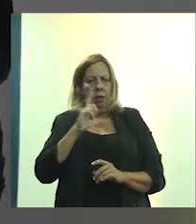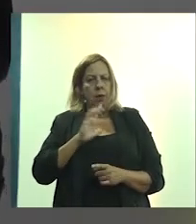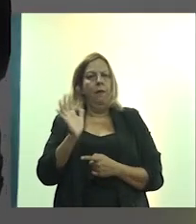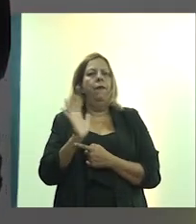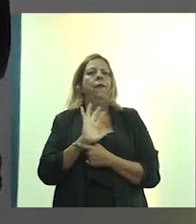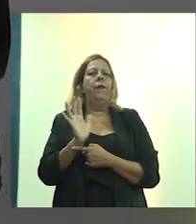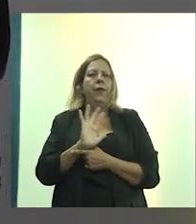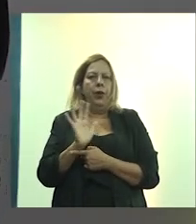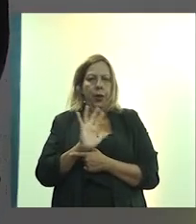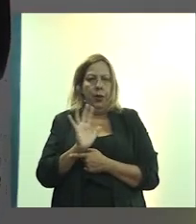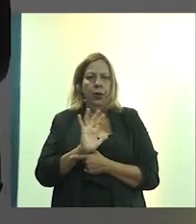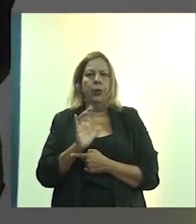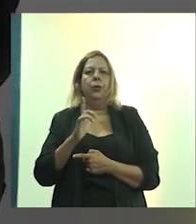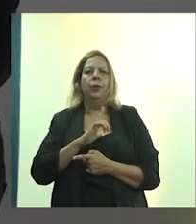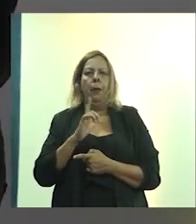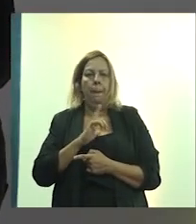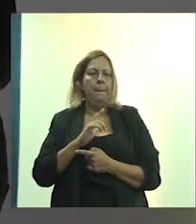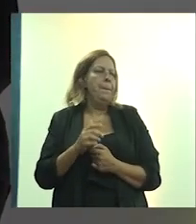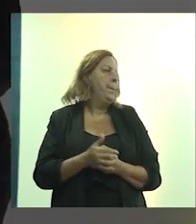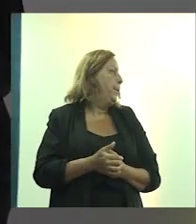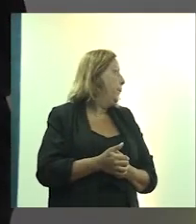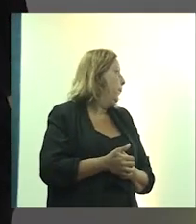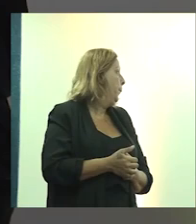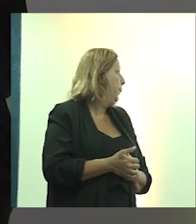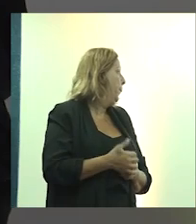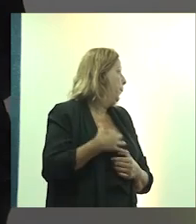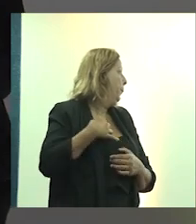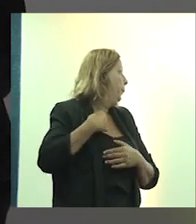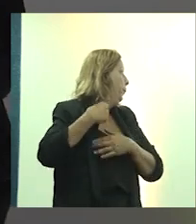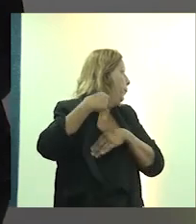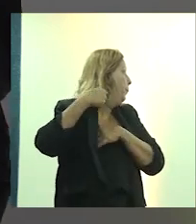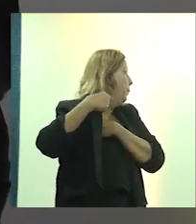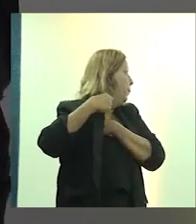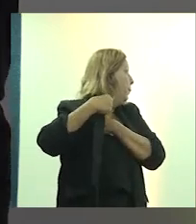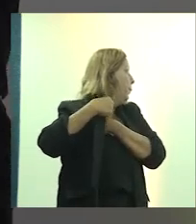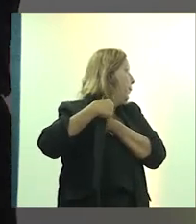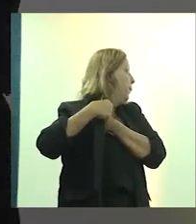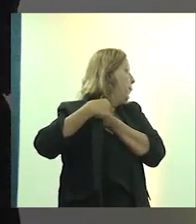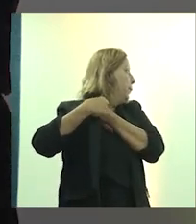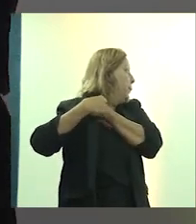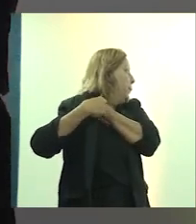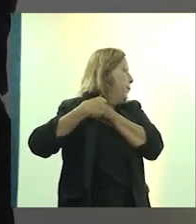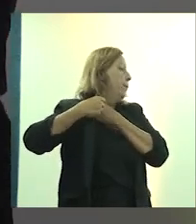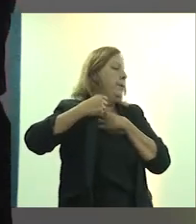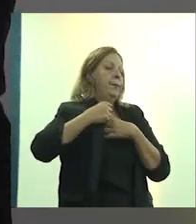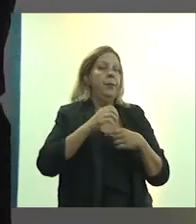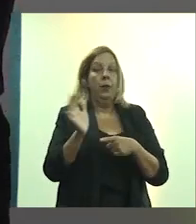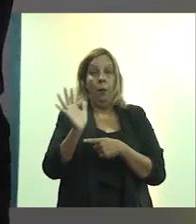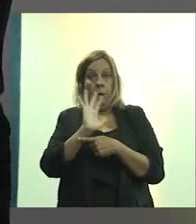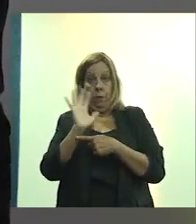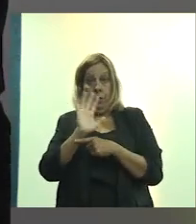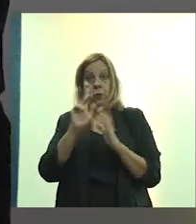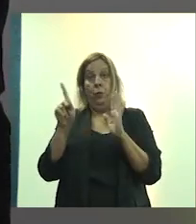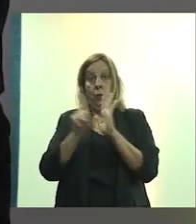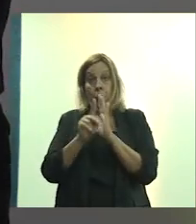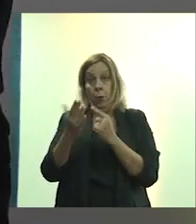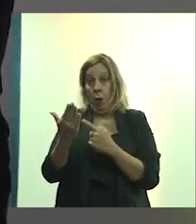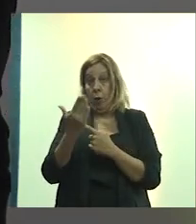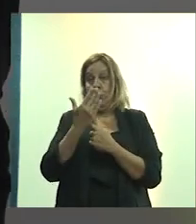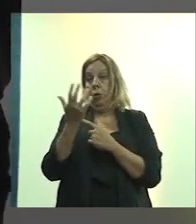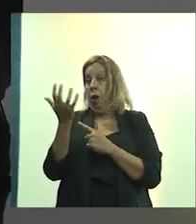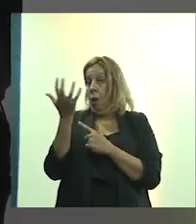de canoas lá, mas ele é um vídeo institucional que ajuda bastante nesse convencimento